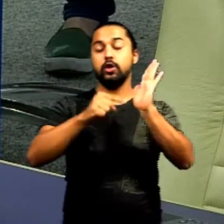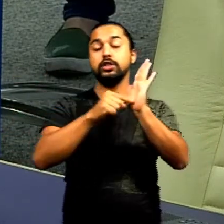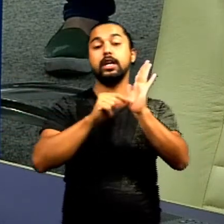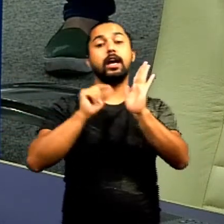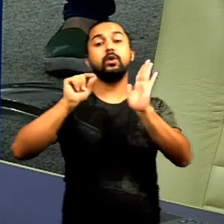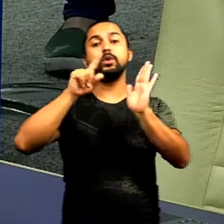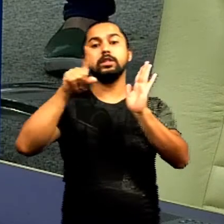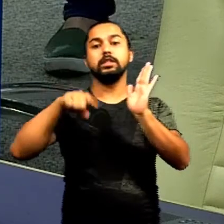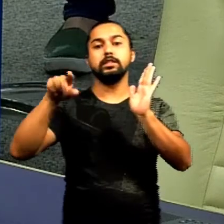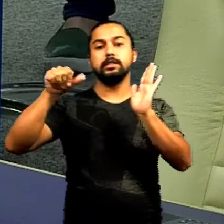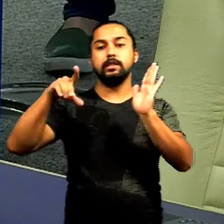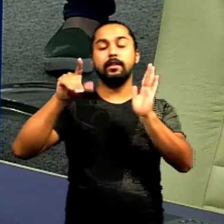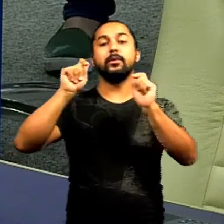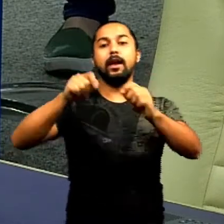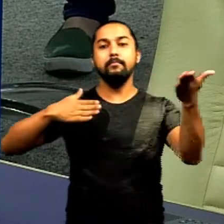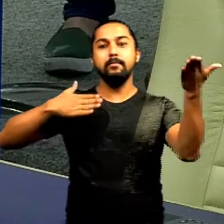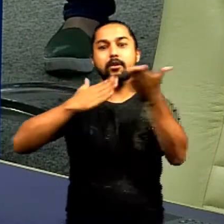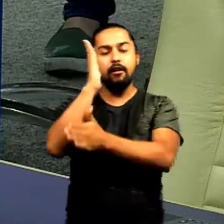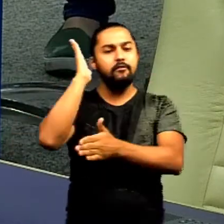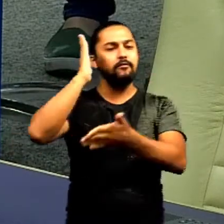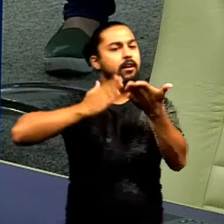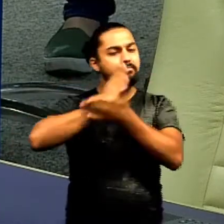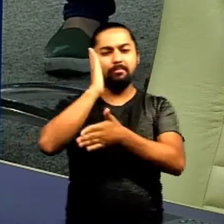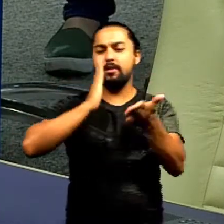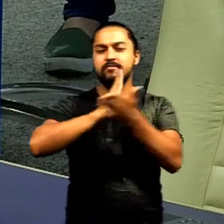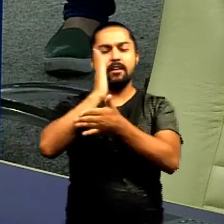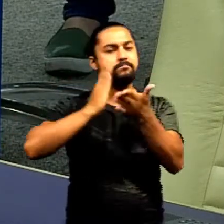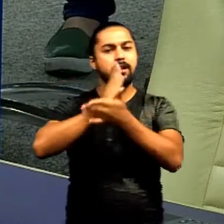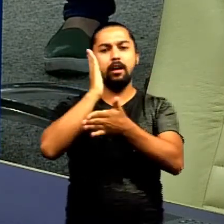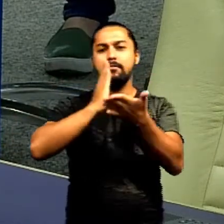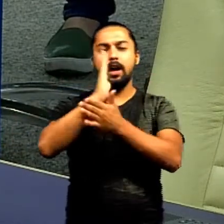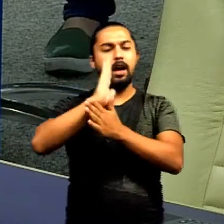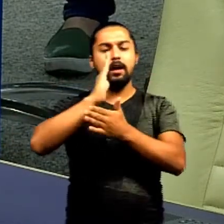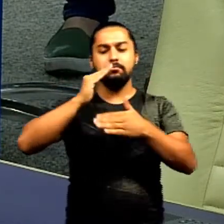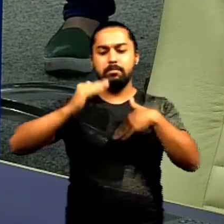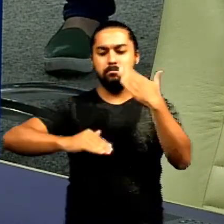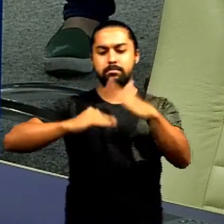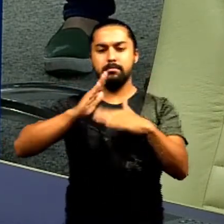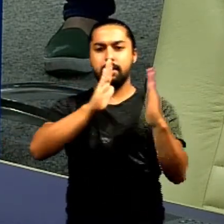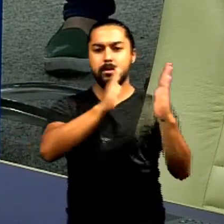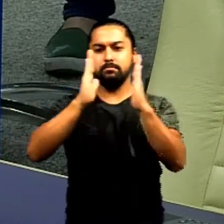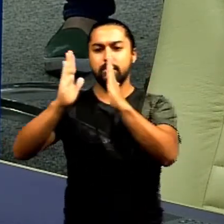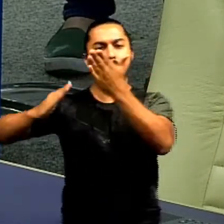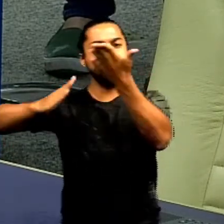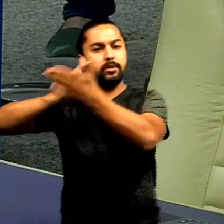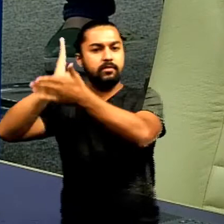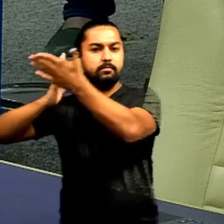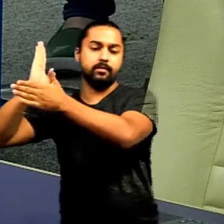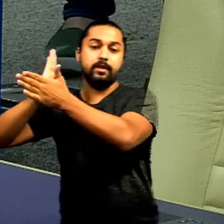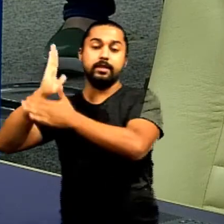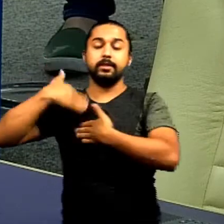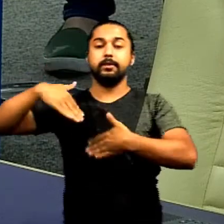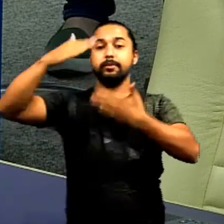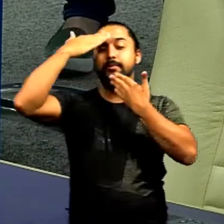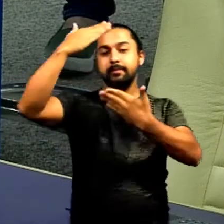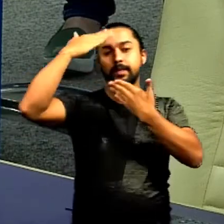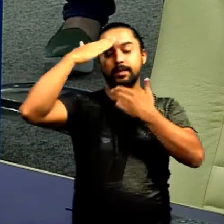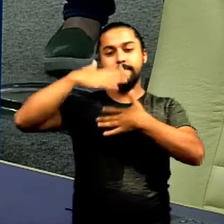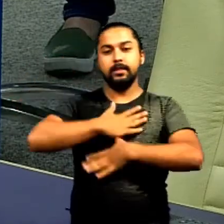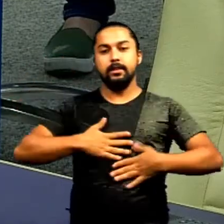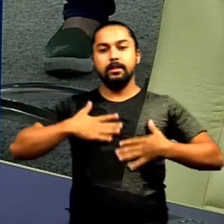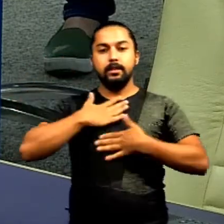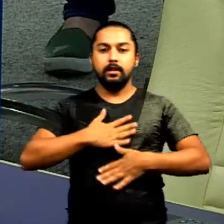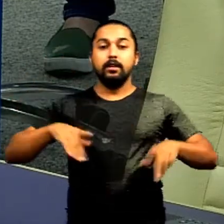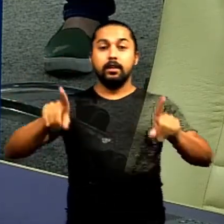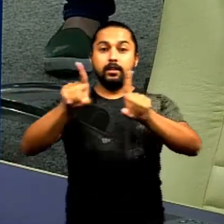projeto Zander ele foi aprovado por unanimidade em todas as as fases dele fico muito agradecido por isso e fico